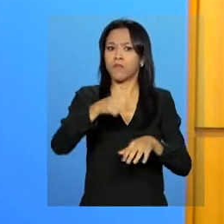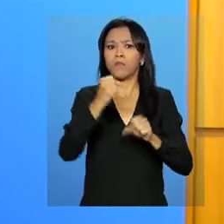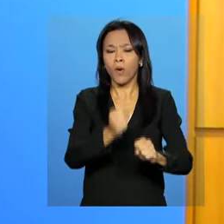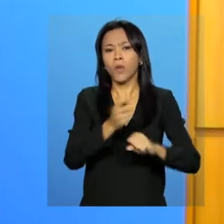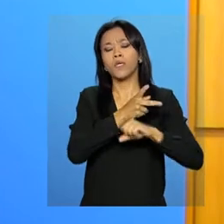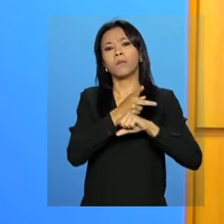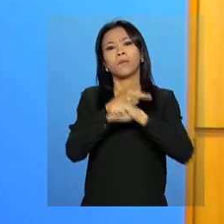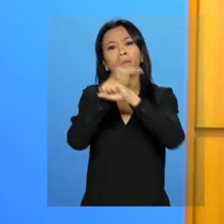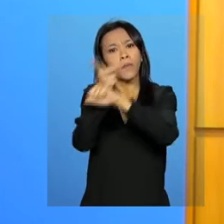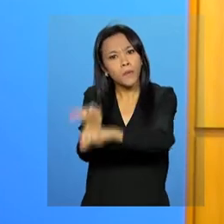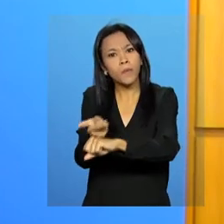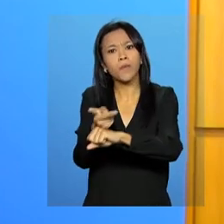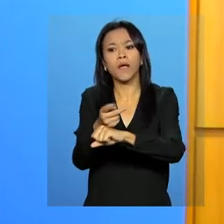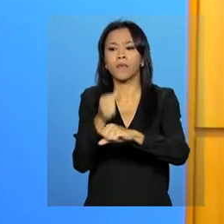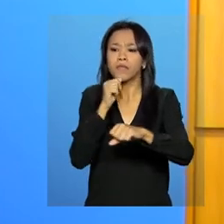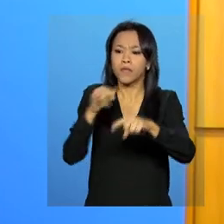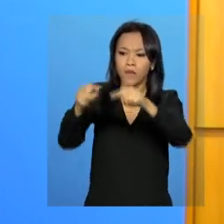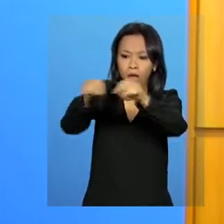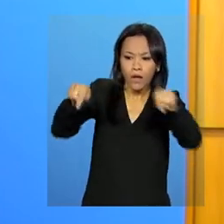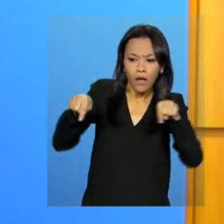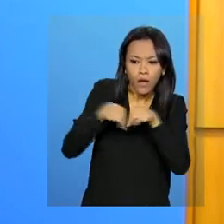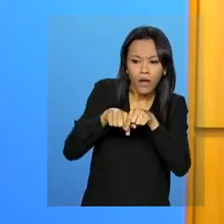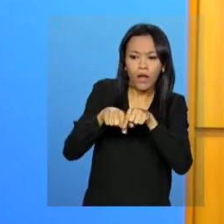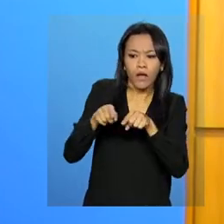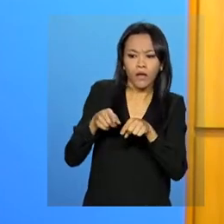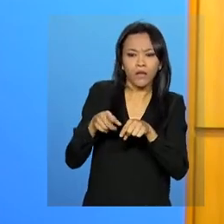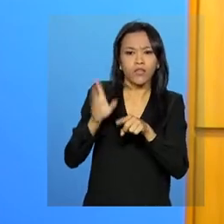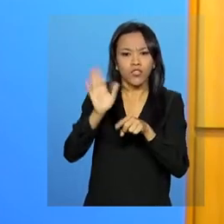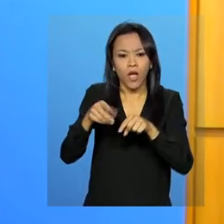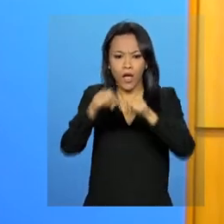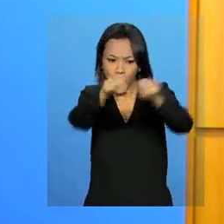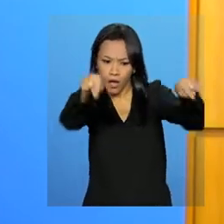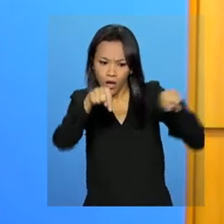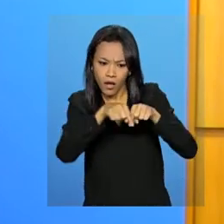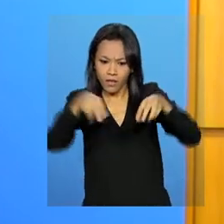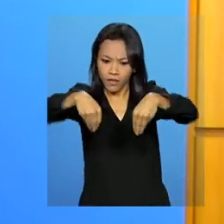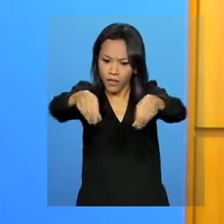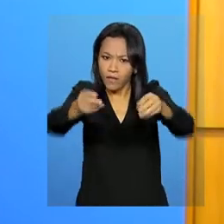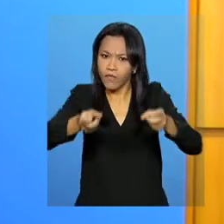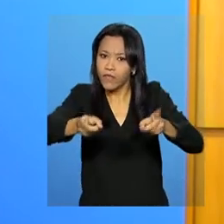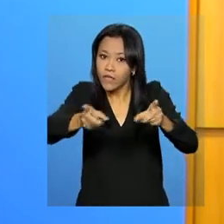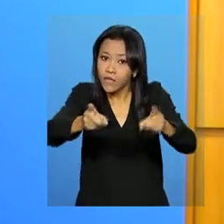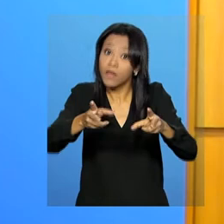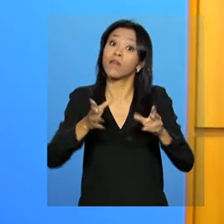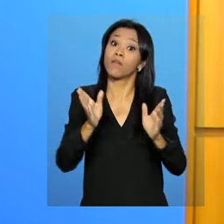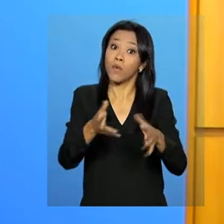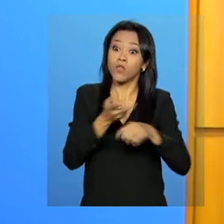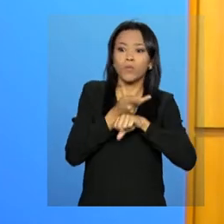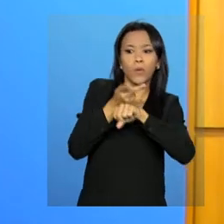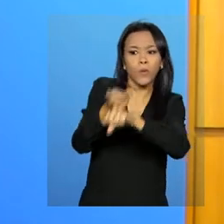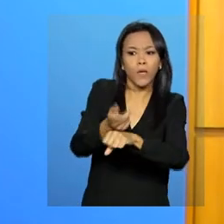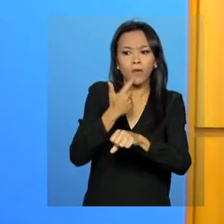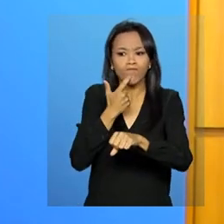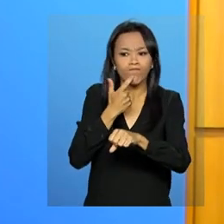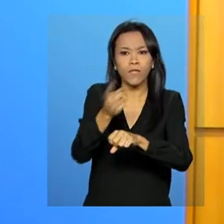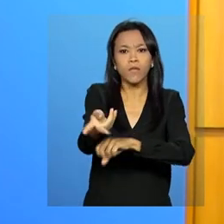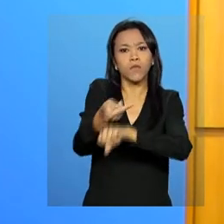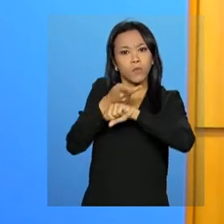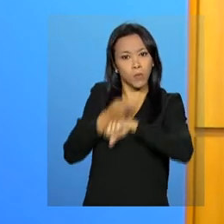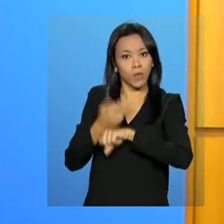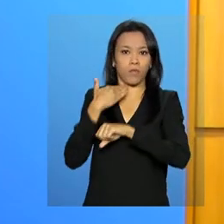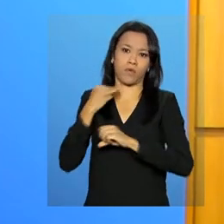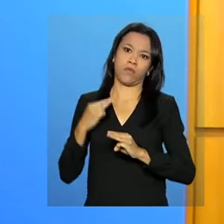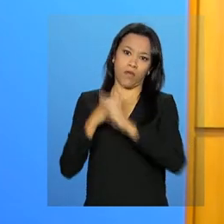aqueles que já têm loteamento em produção, podem buscar essa alternativa já junto à Caixa Econômica.